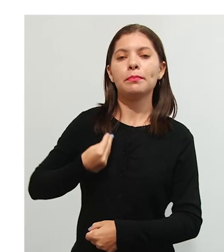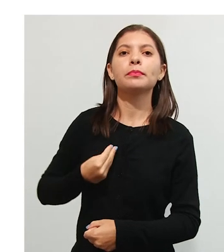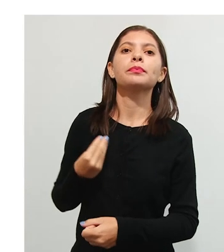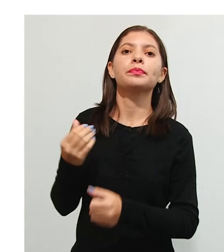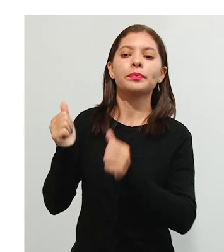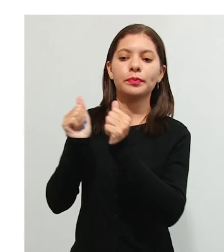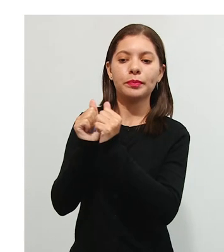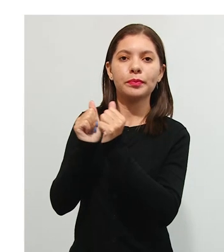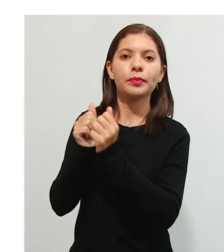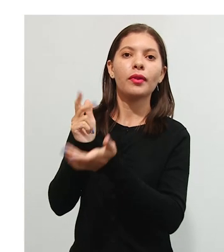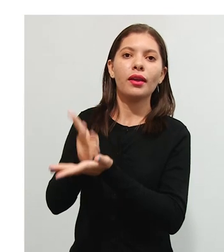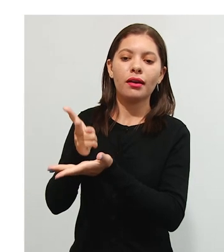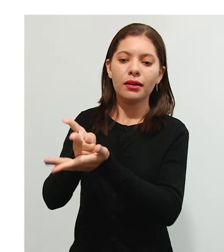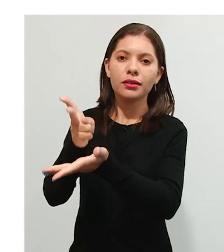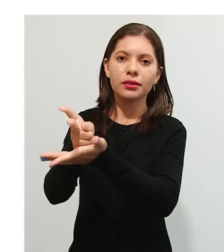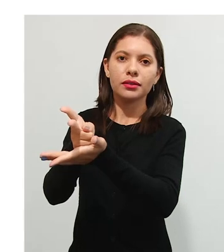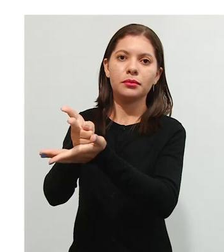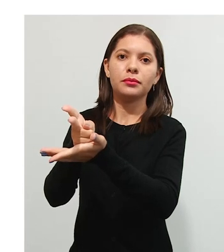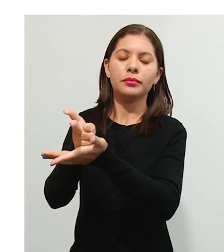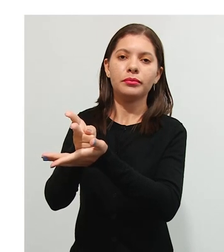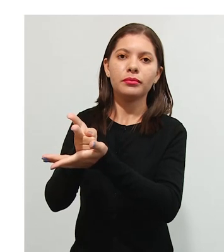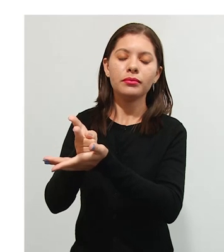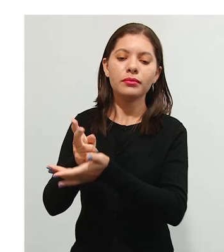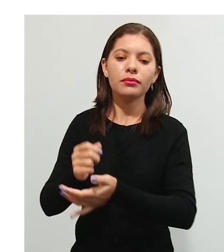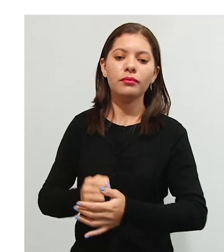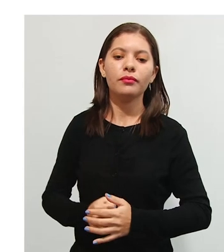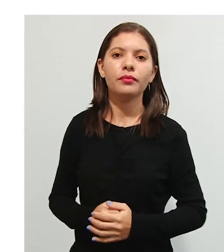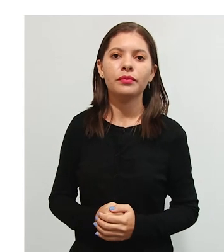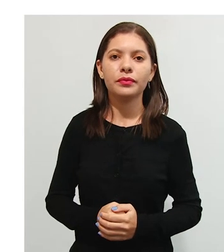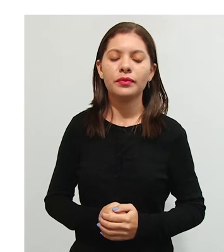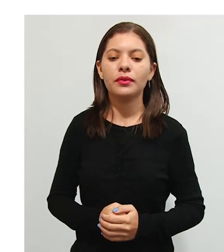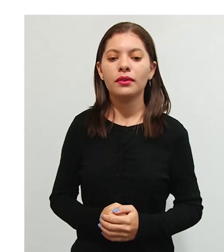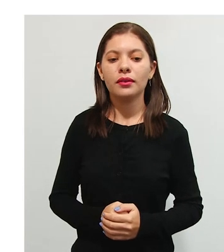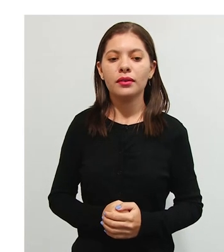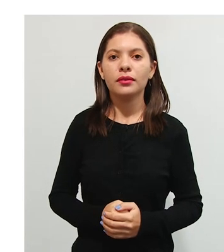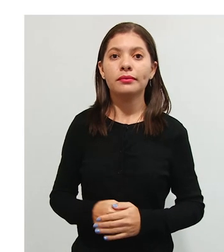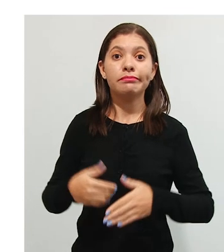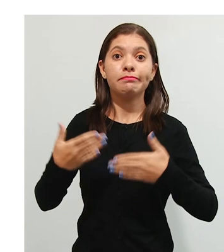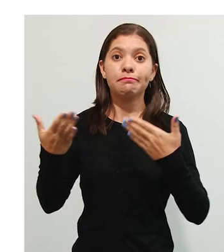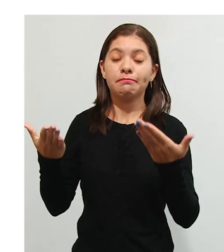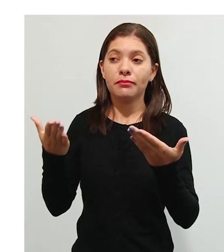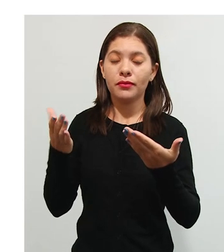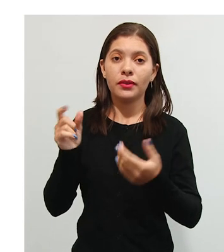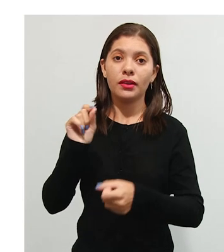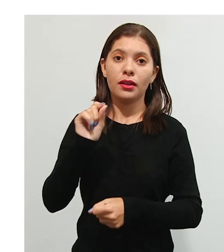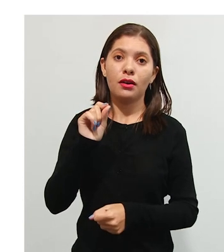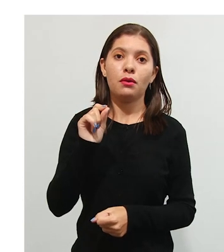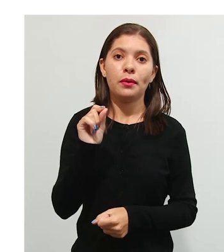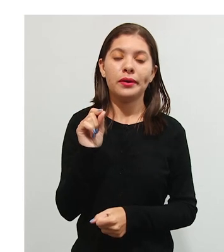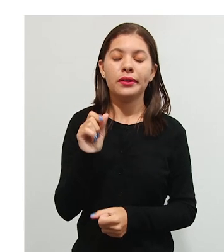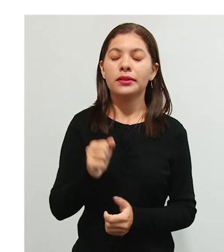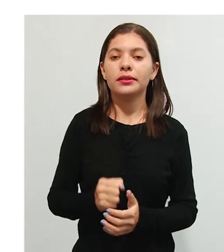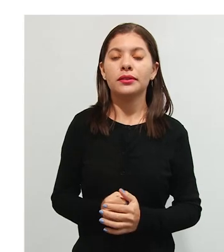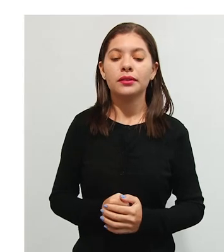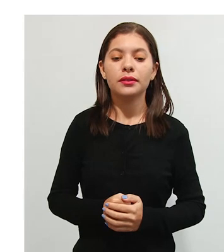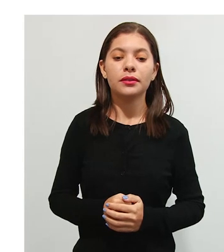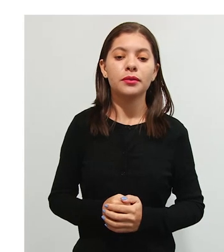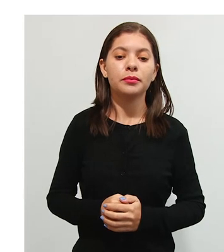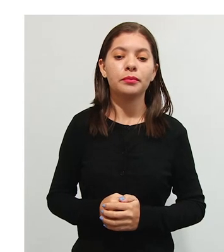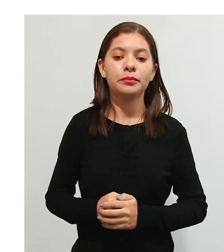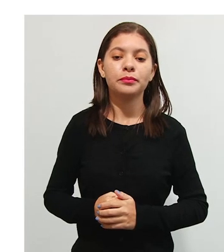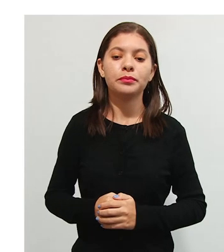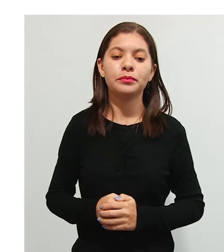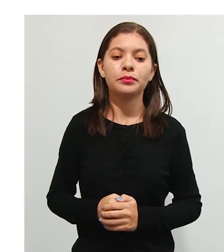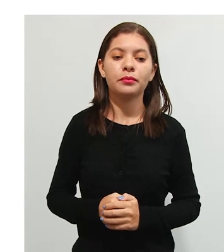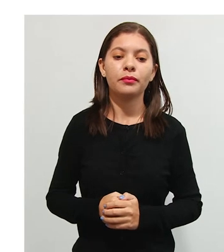apropriação do conhecimento disponível na sociedade em que você nasceu. Então há sim, além de